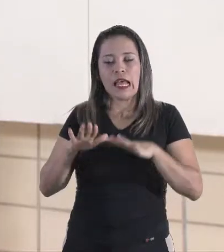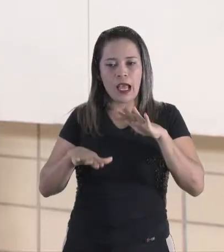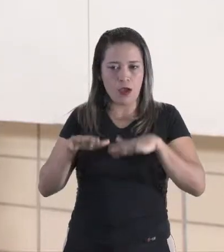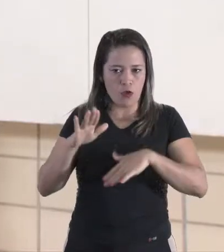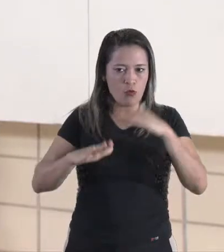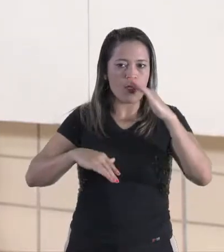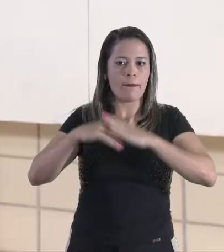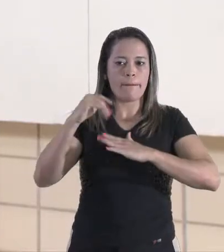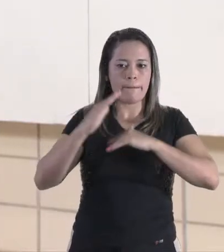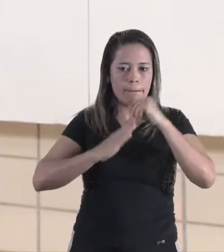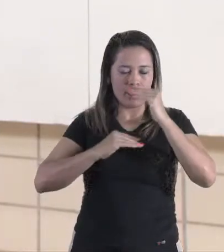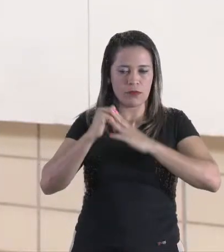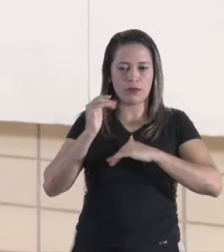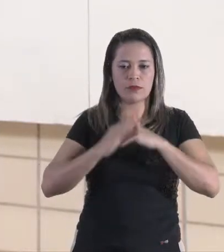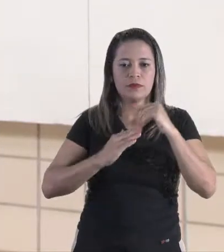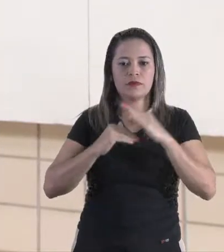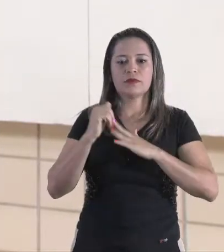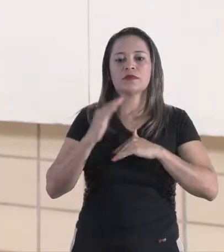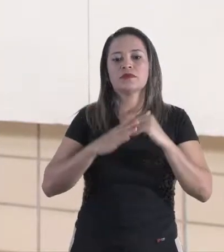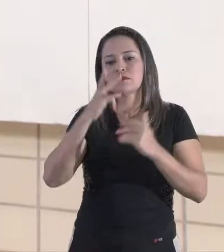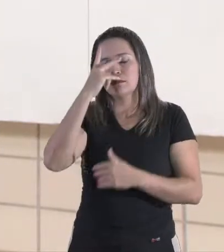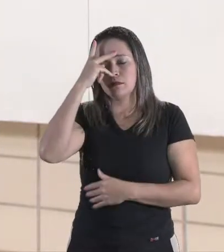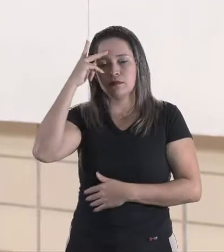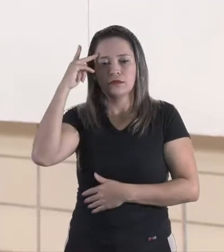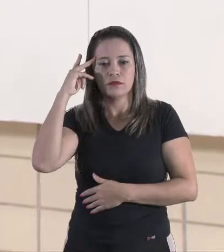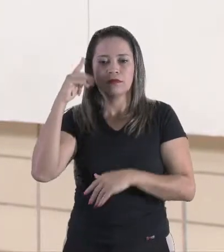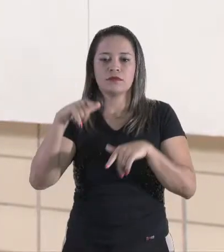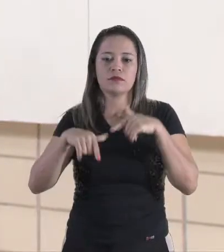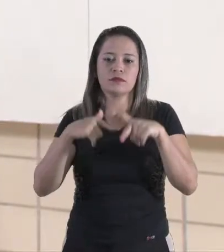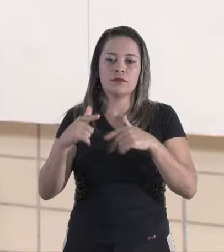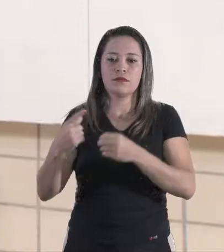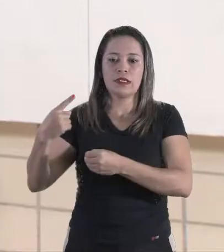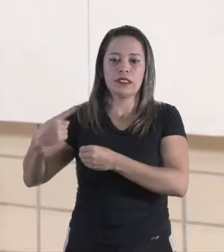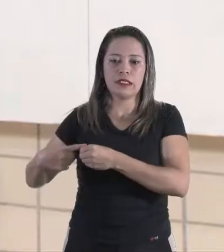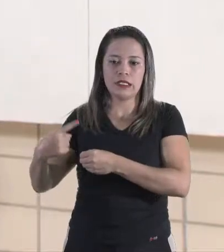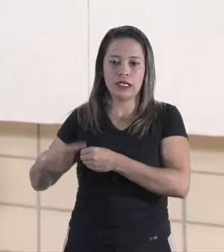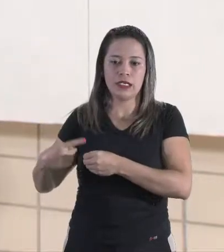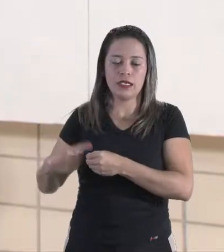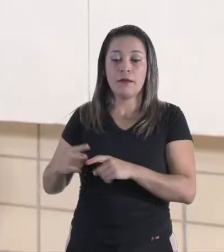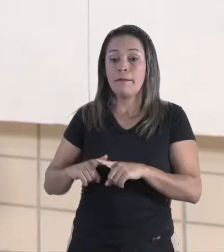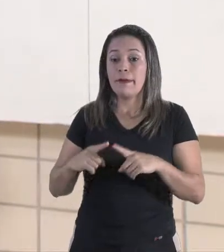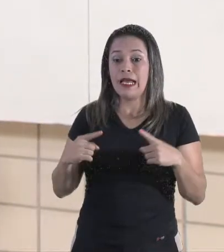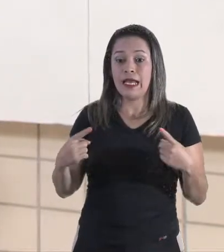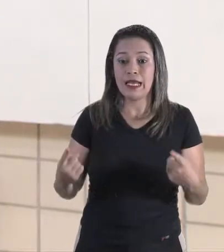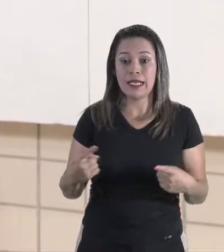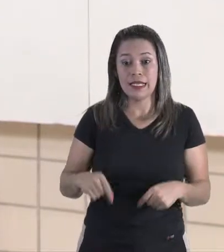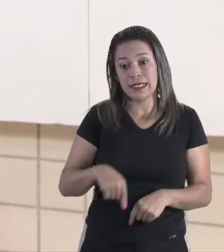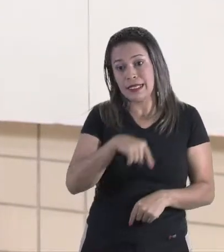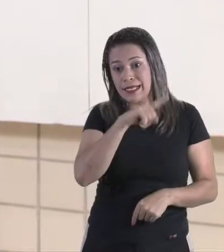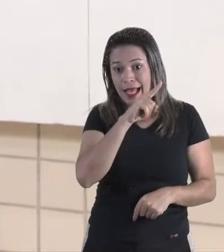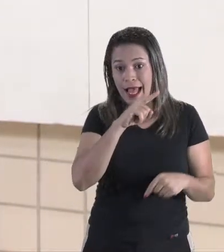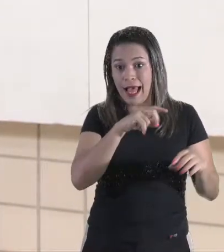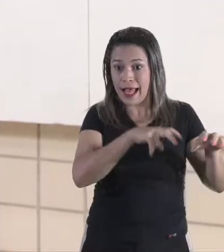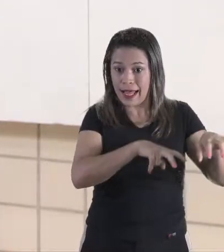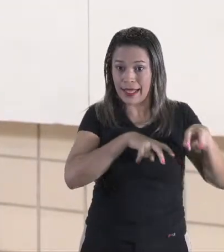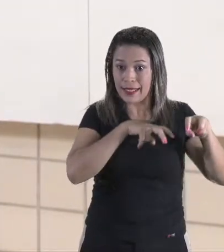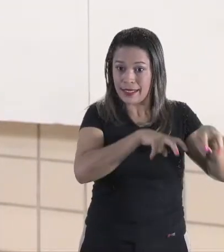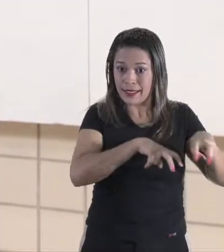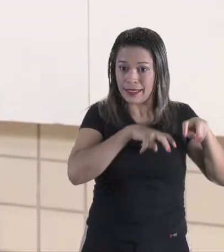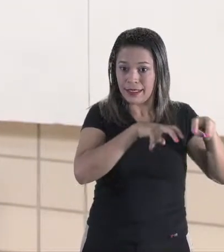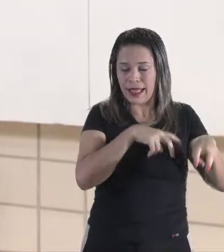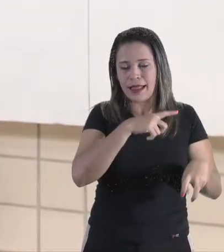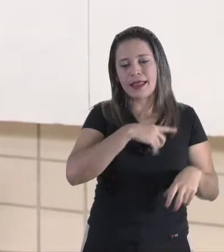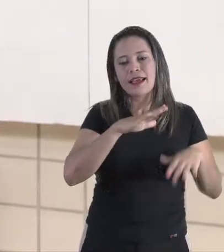profissões de pessoas que trabalham na cidade, mas lá na zona rural nós também temos